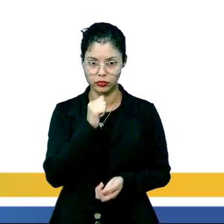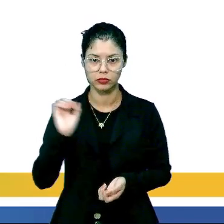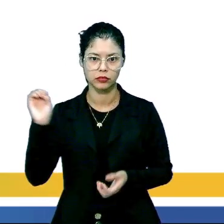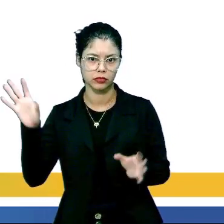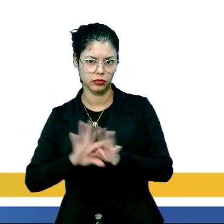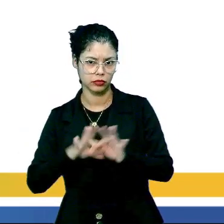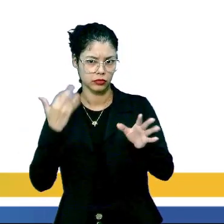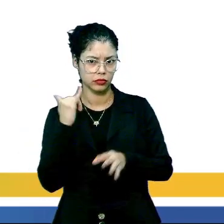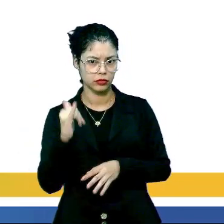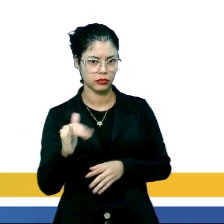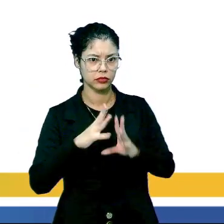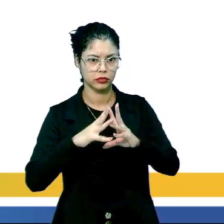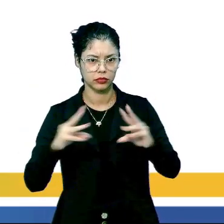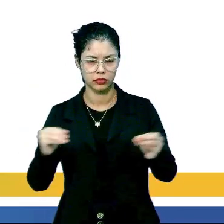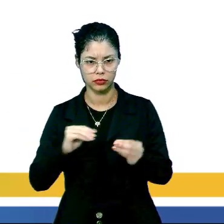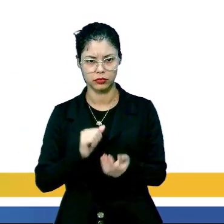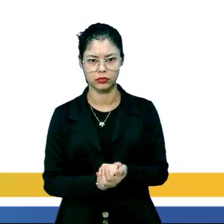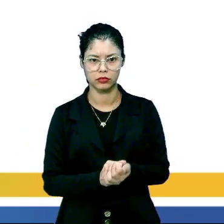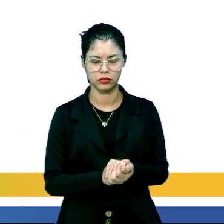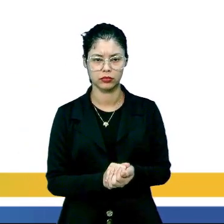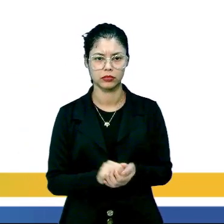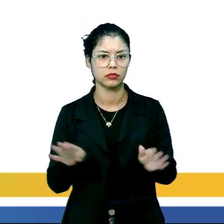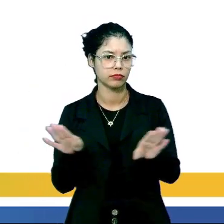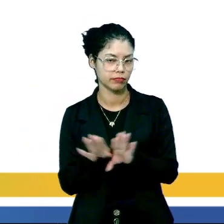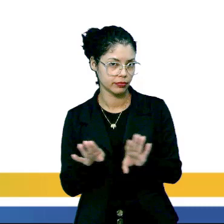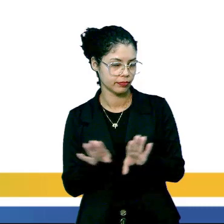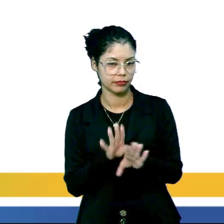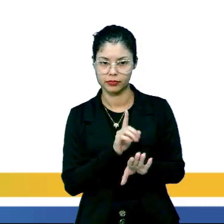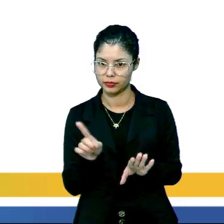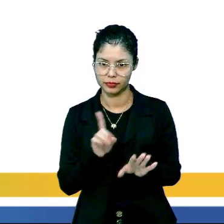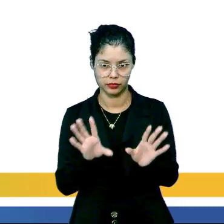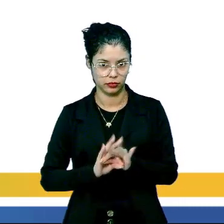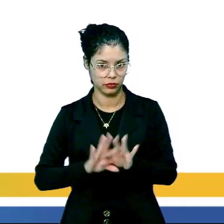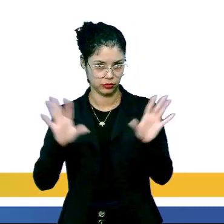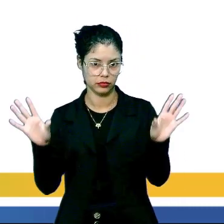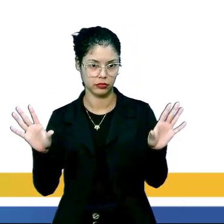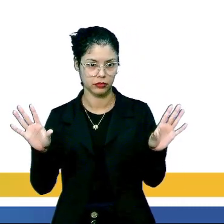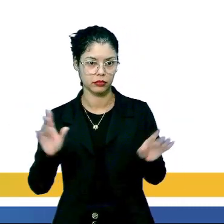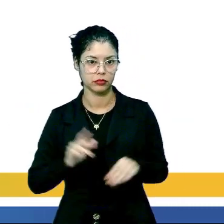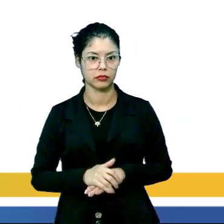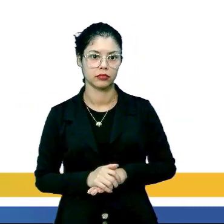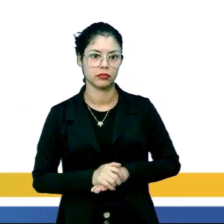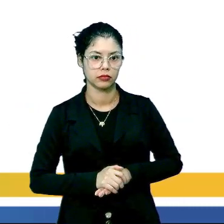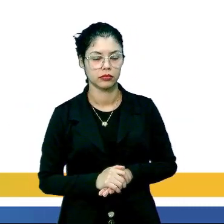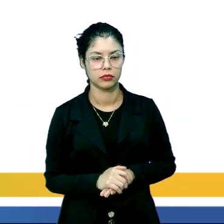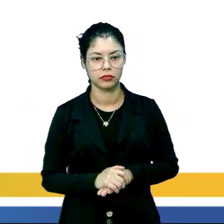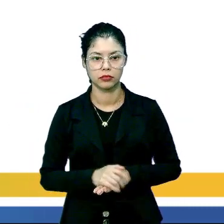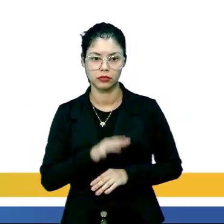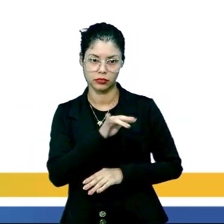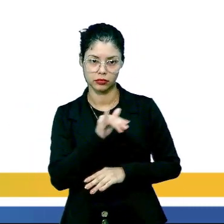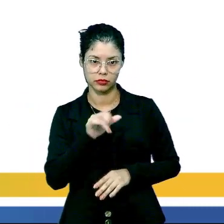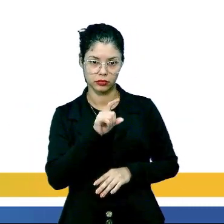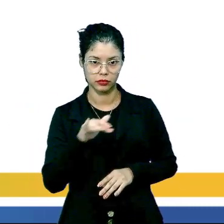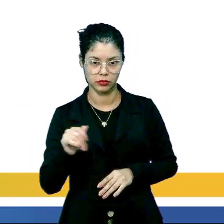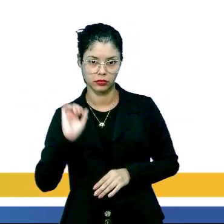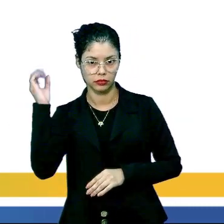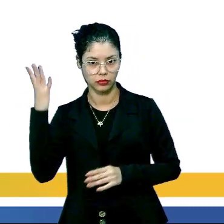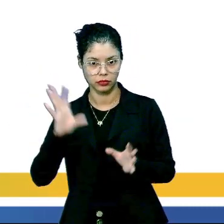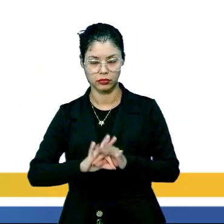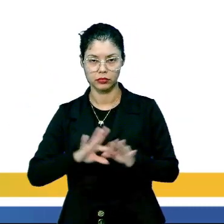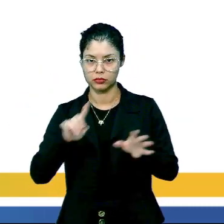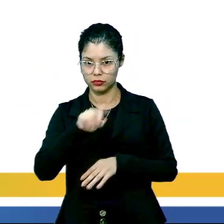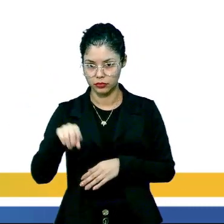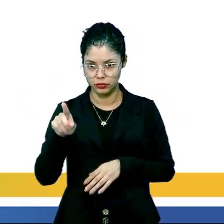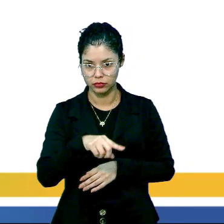ocorre liberação de energia que vai desintegrando o isótopo. Também não é liberação de energia. Letra C. Fissão do urânio ocorre uma